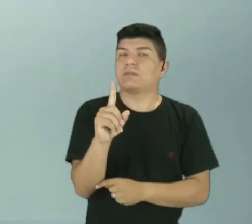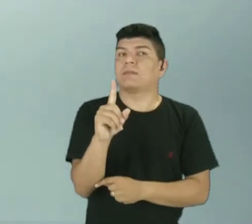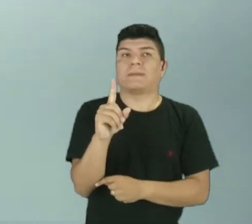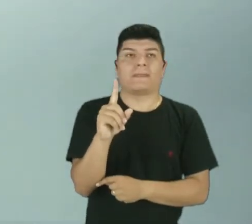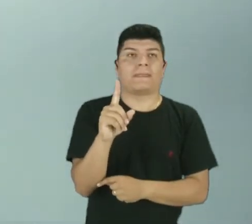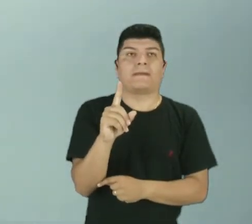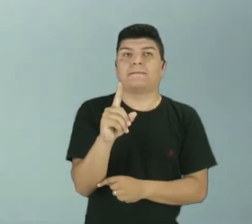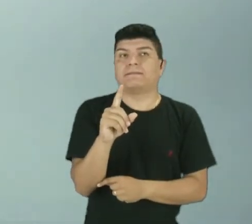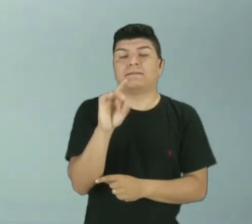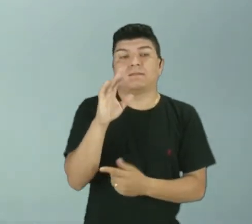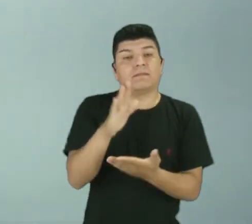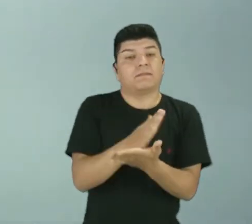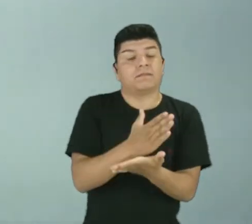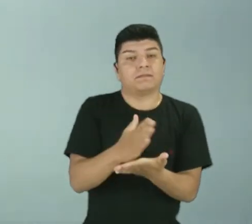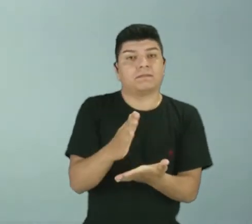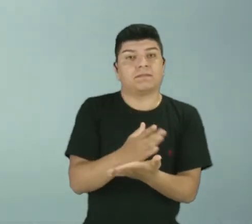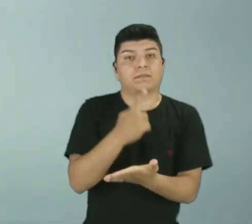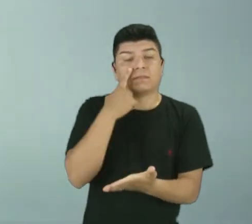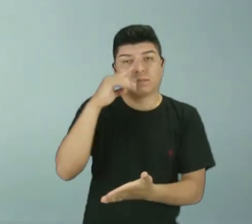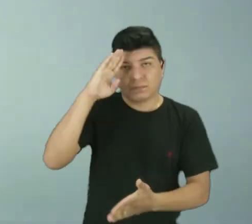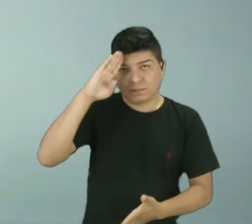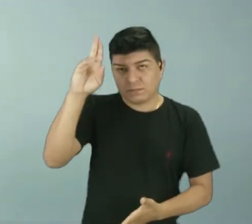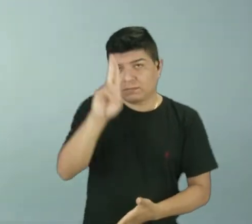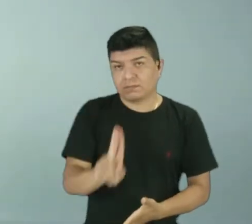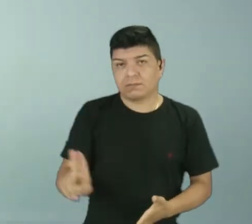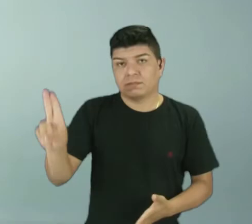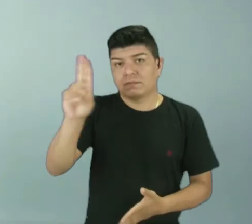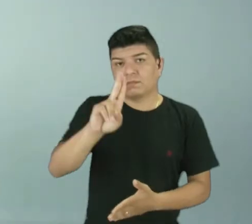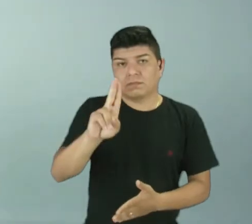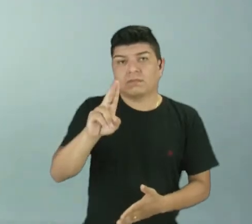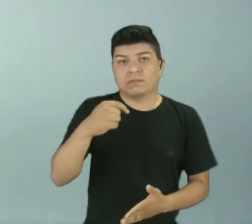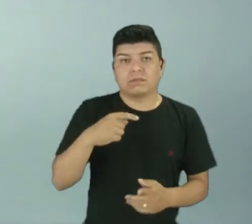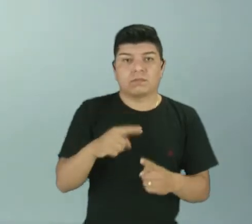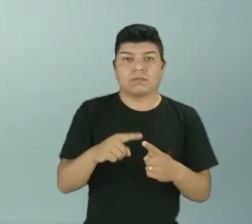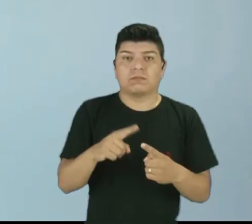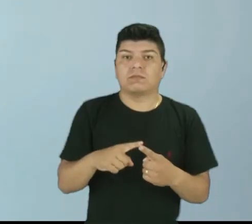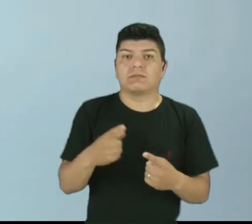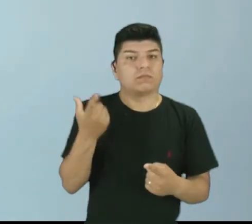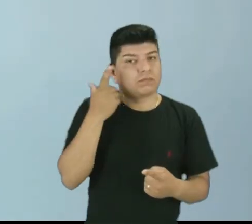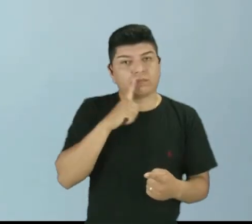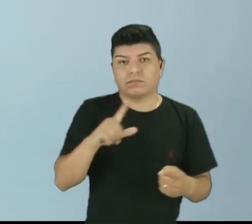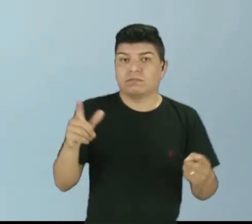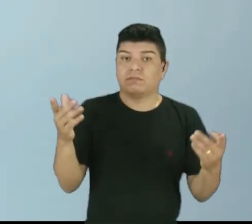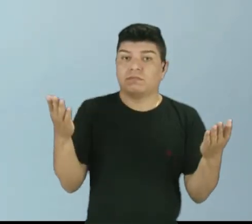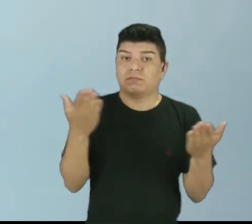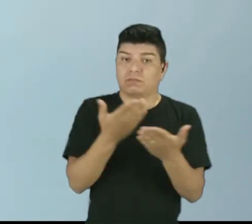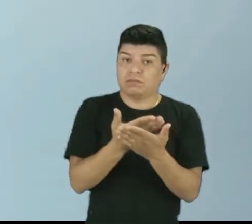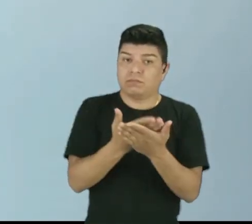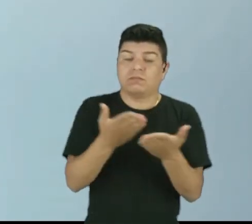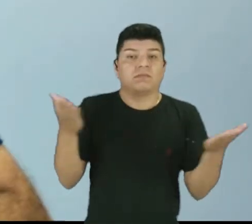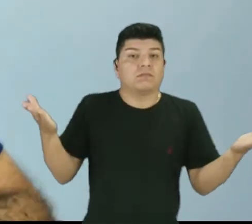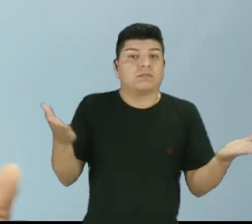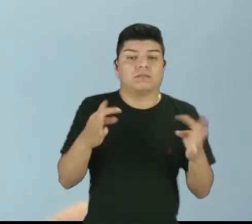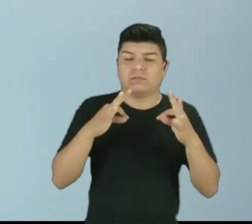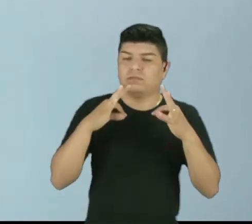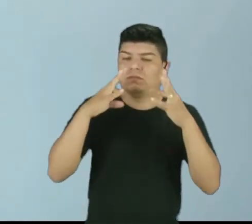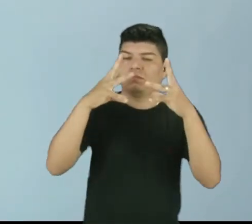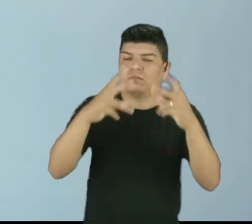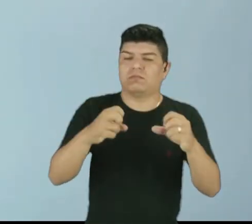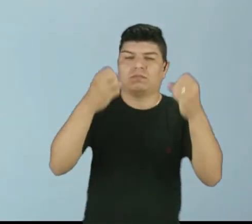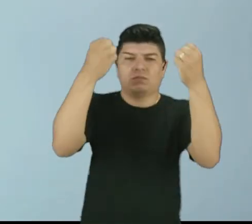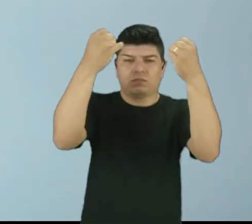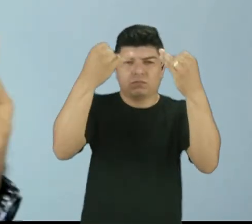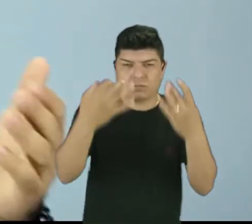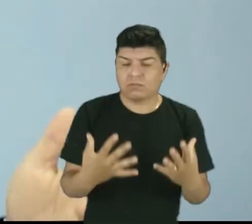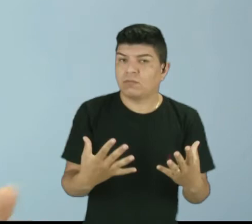Você vai ver apenas algumas e o principal uso dela. Porque não daria para a gente, né, na aula de hoje, falar de todas as conjunções